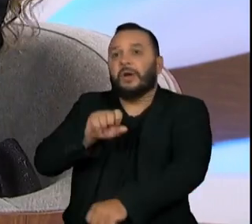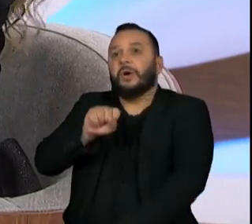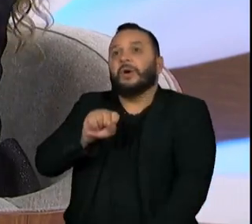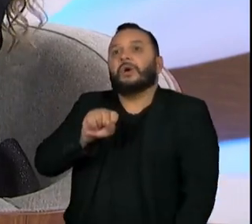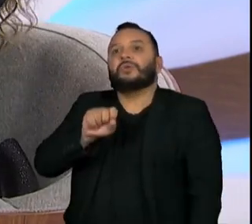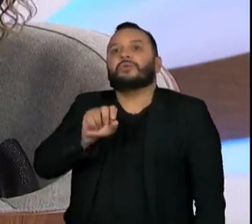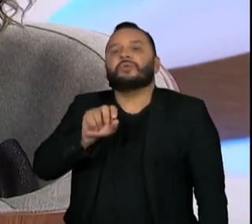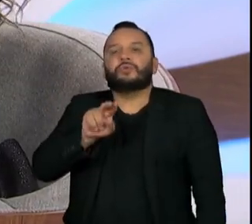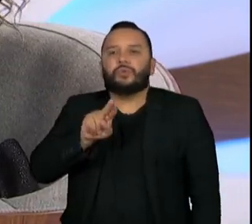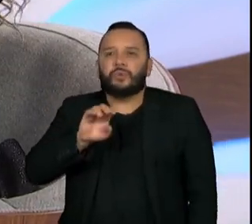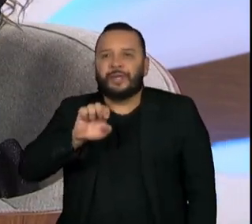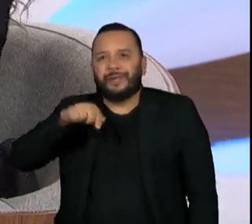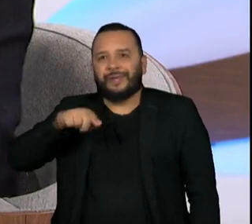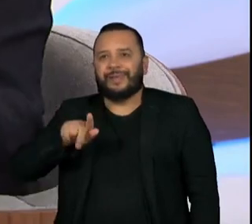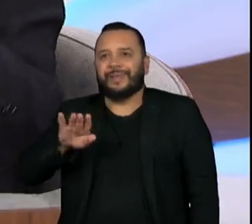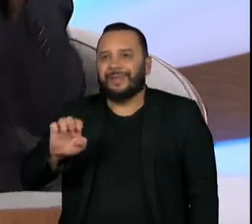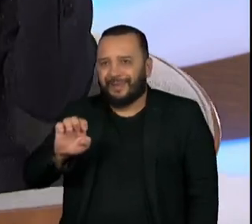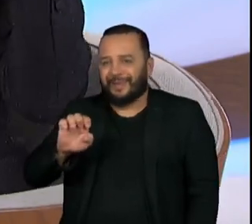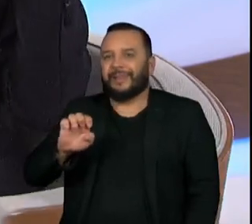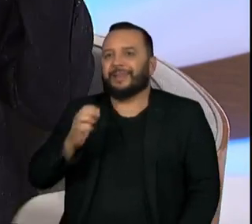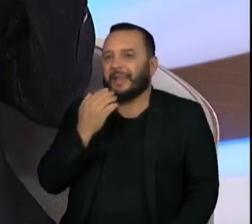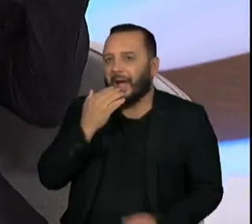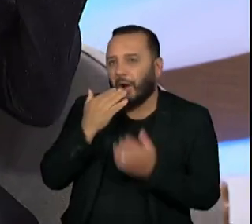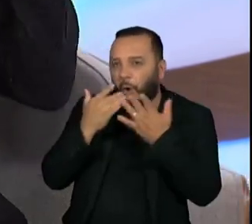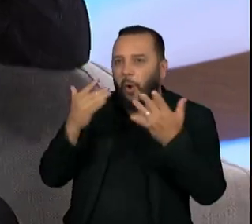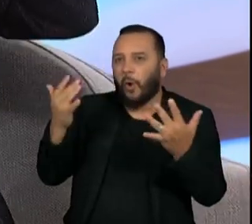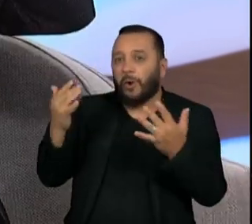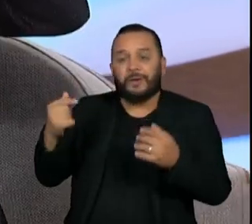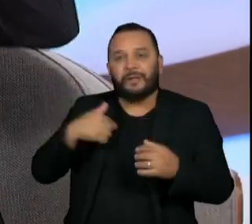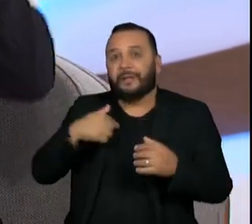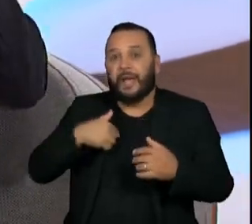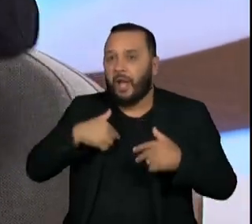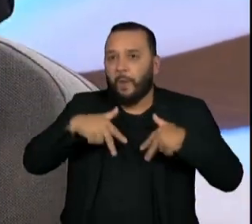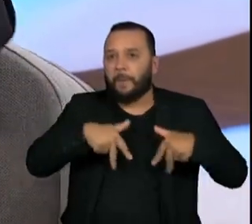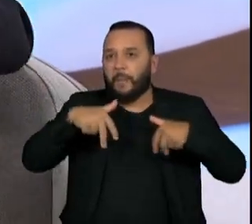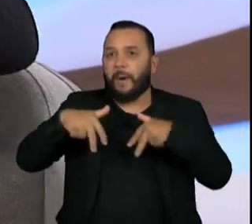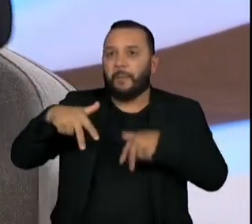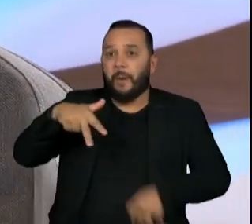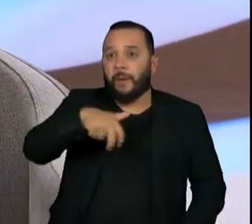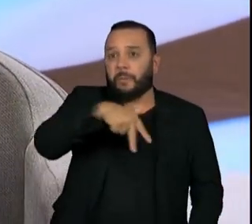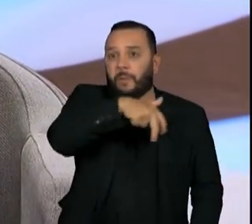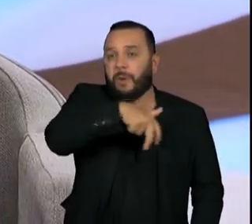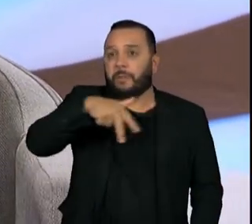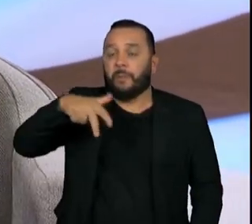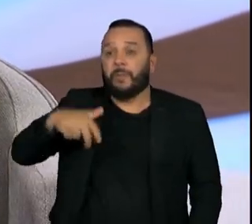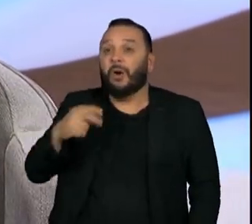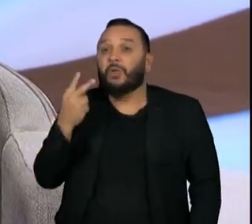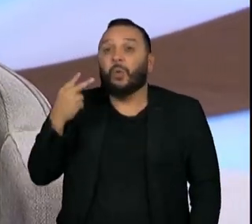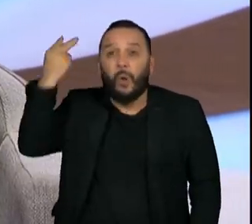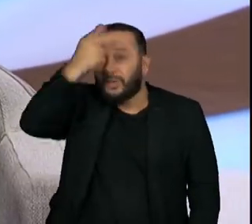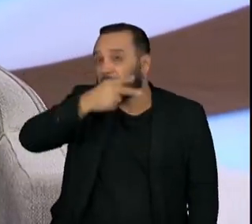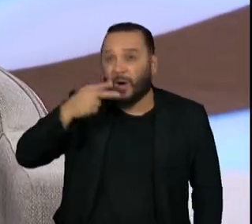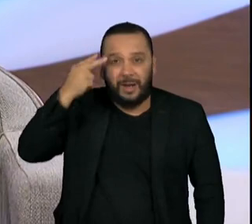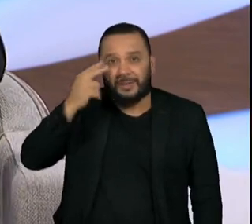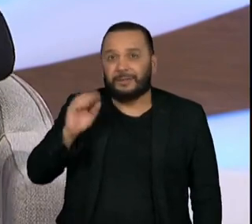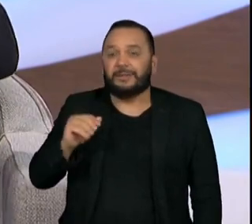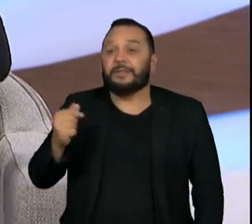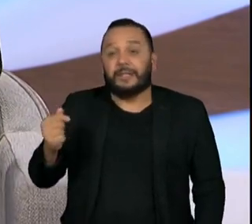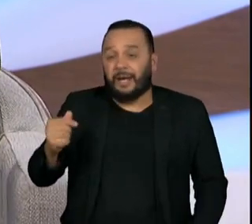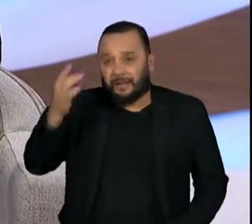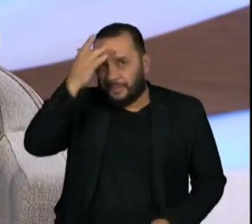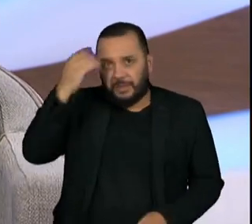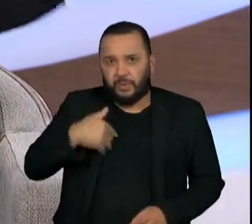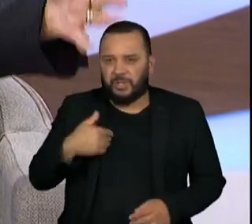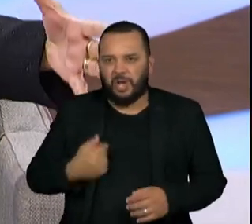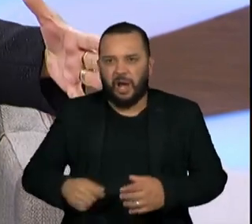e eu virei o metrônomo vivo, pulando duas horas seguidas, porque os músicos, eles vão numa pulsação, e pra dar